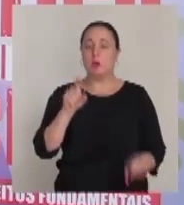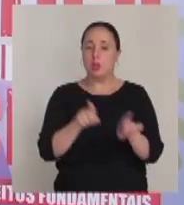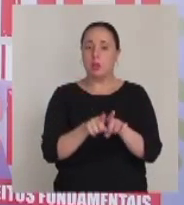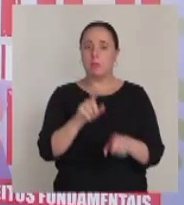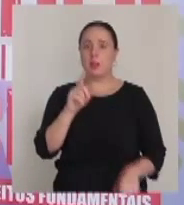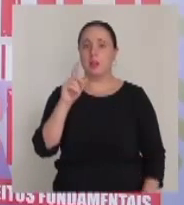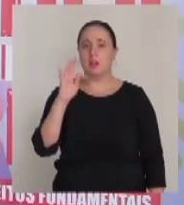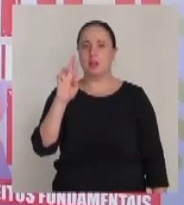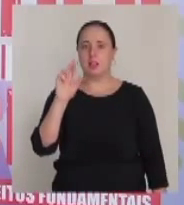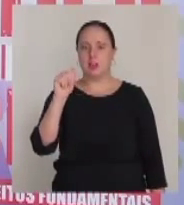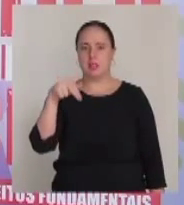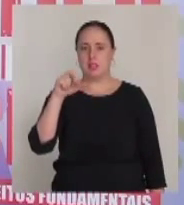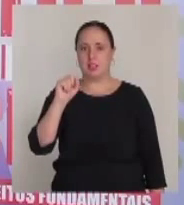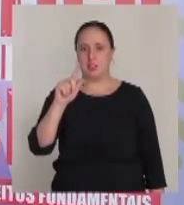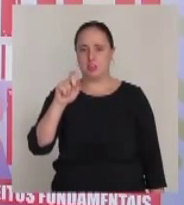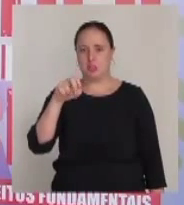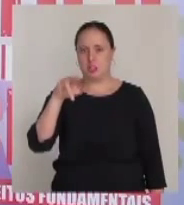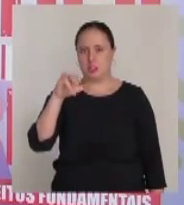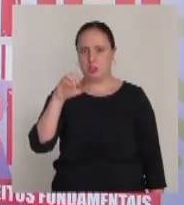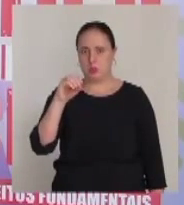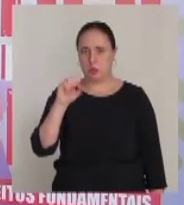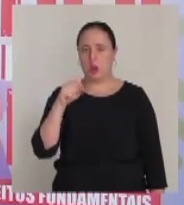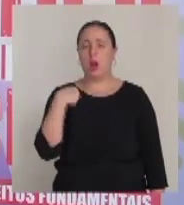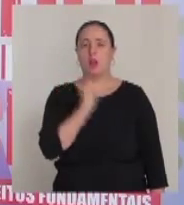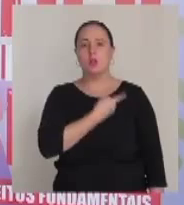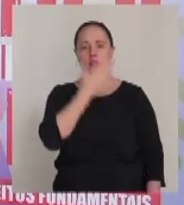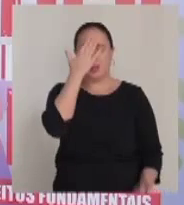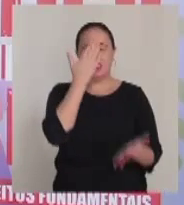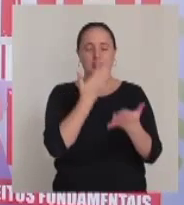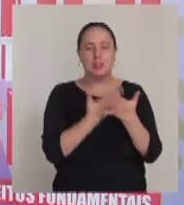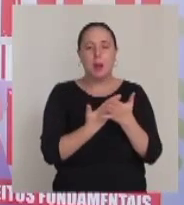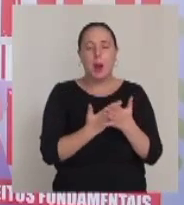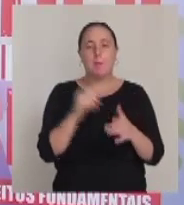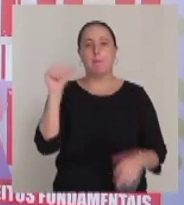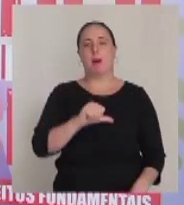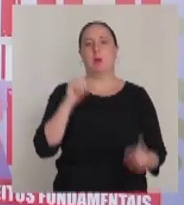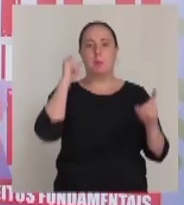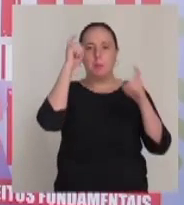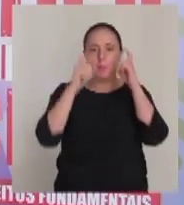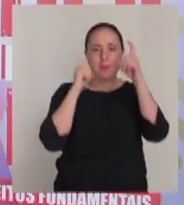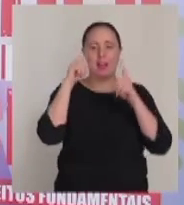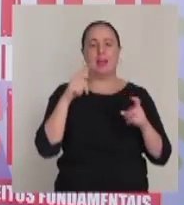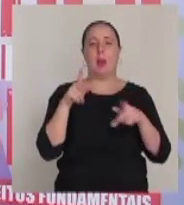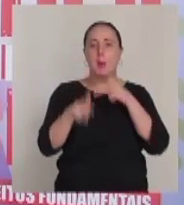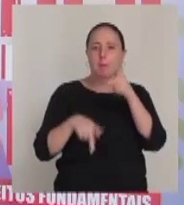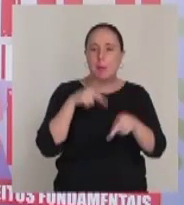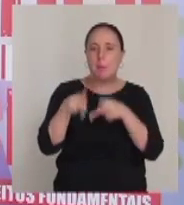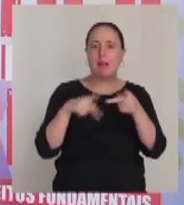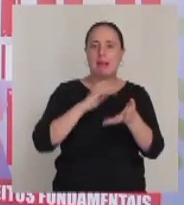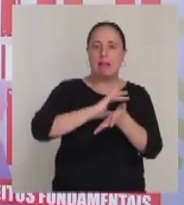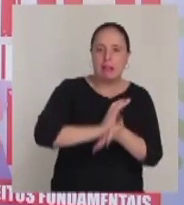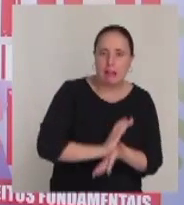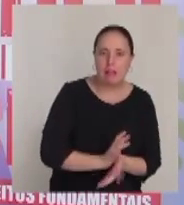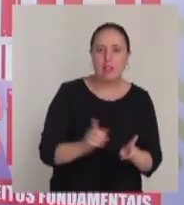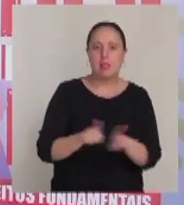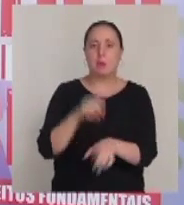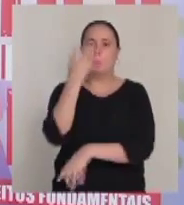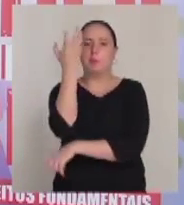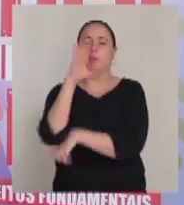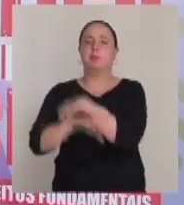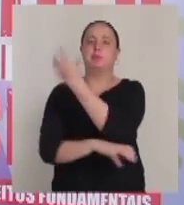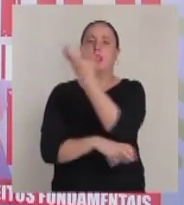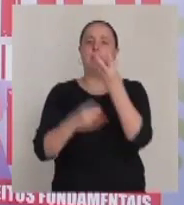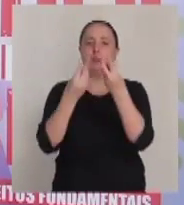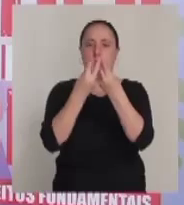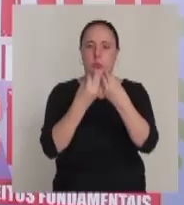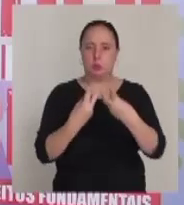Nós acreditamos que o grande problema se associa à intoxicação da população e degradação do ambiente e